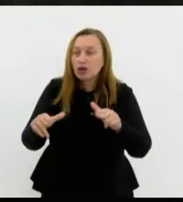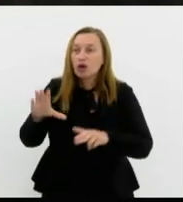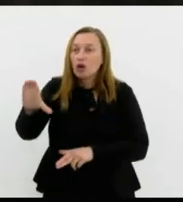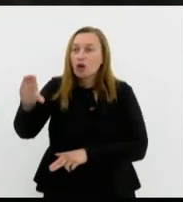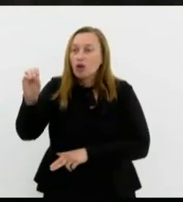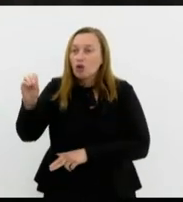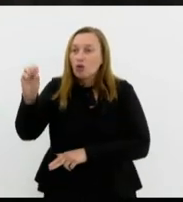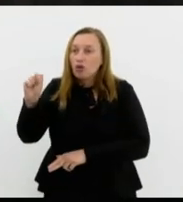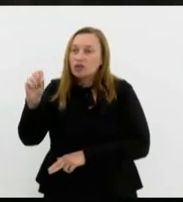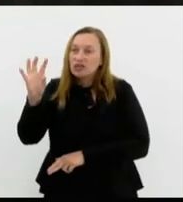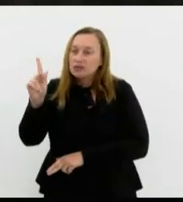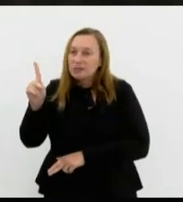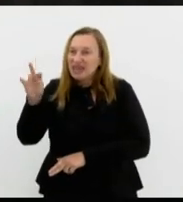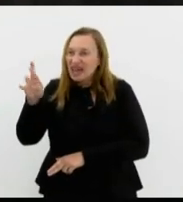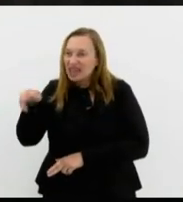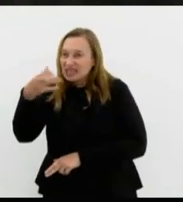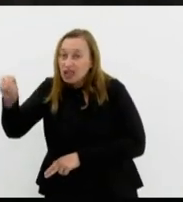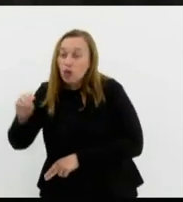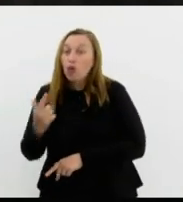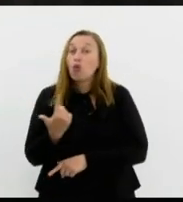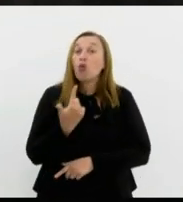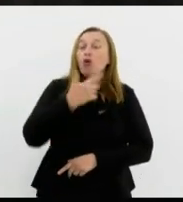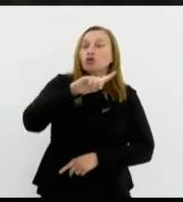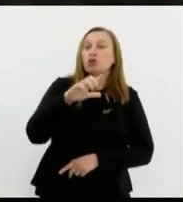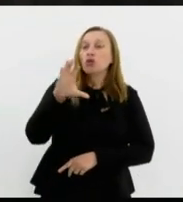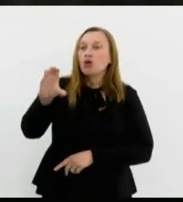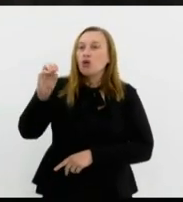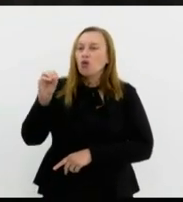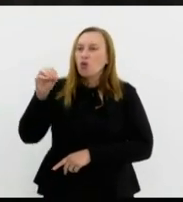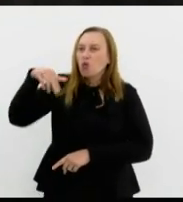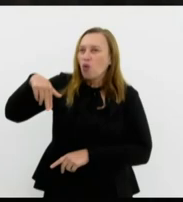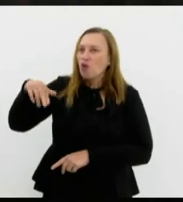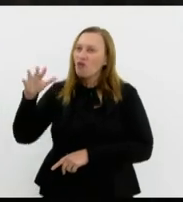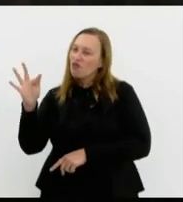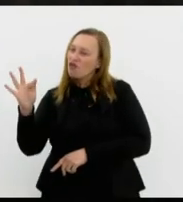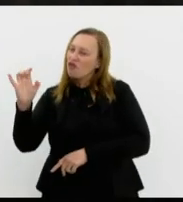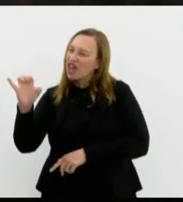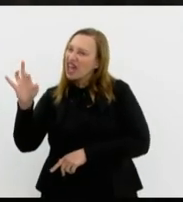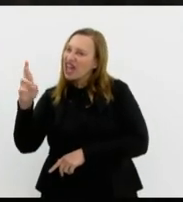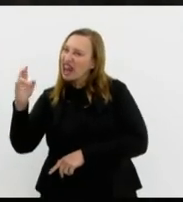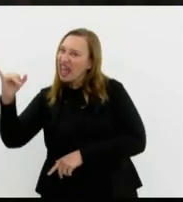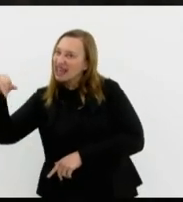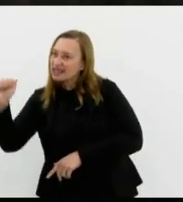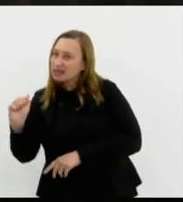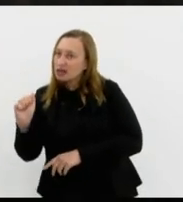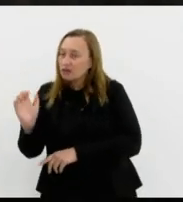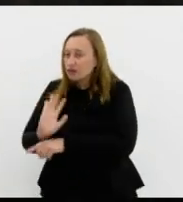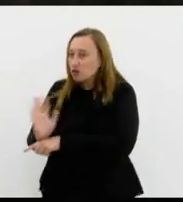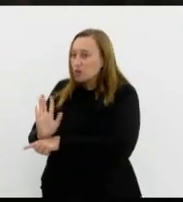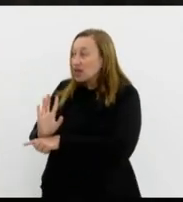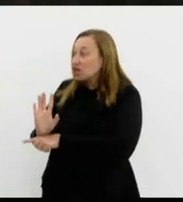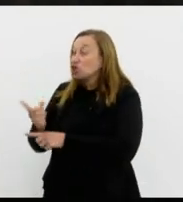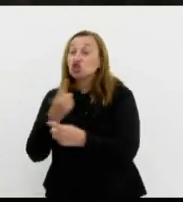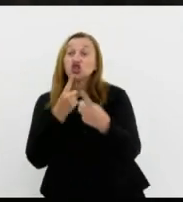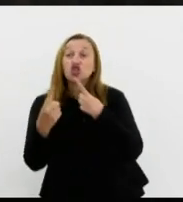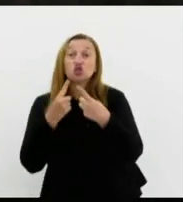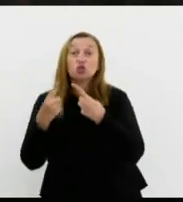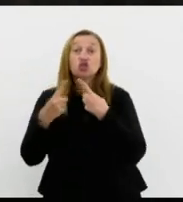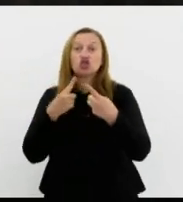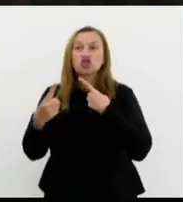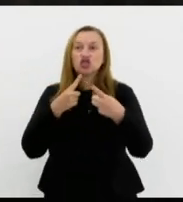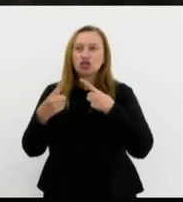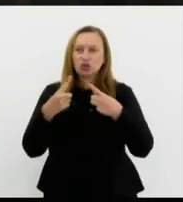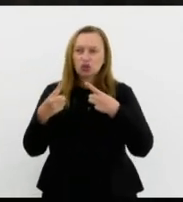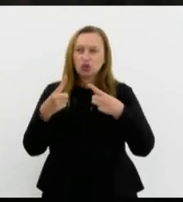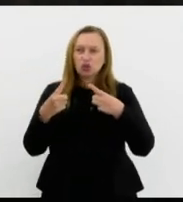HBO e outro Conferência que está na Netflix em que se discutiu que foi discutido pelo